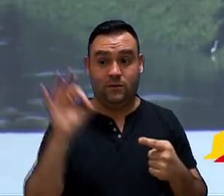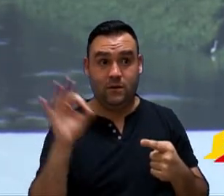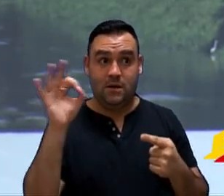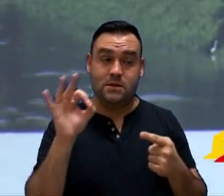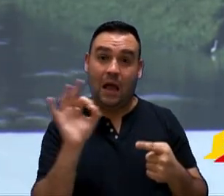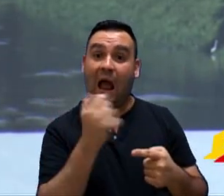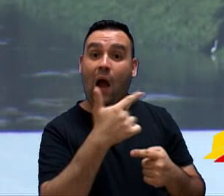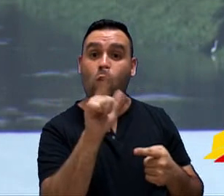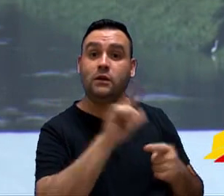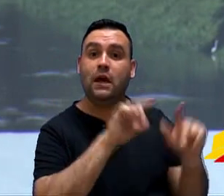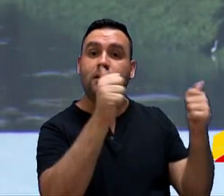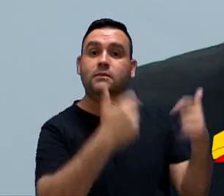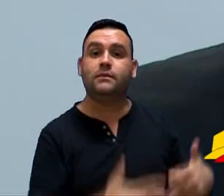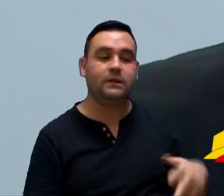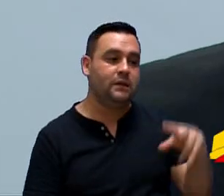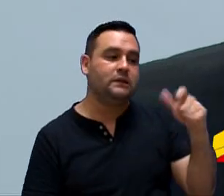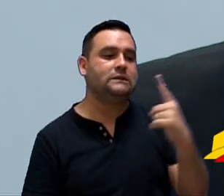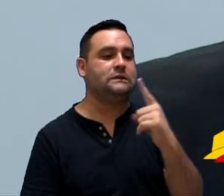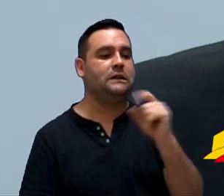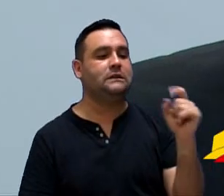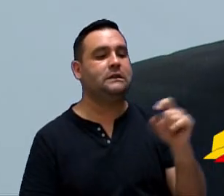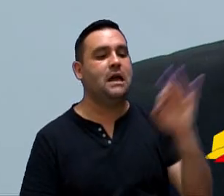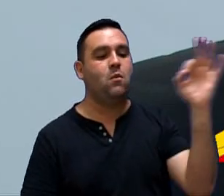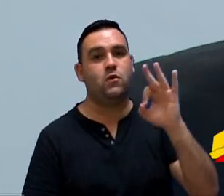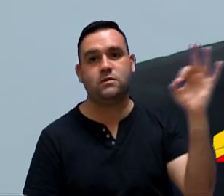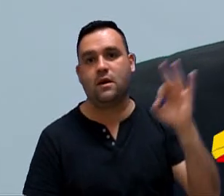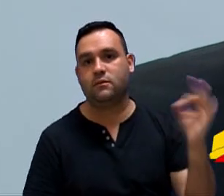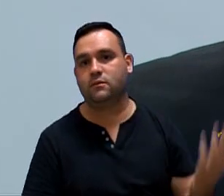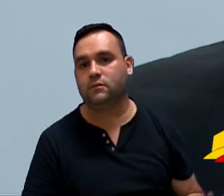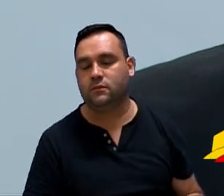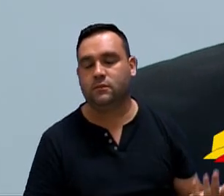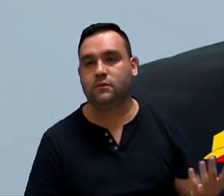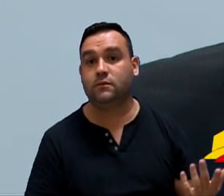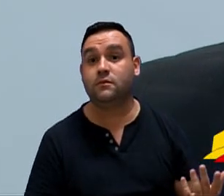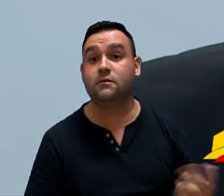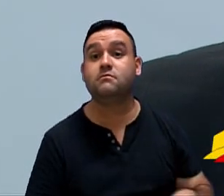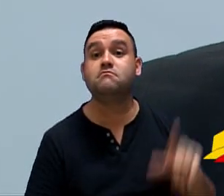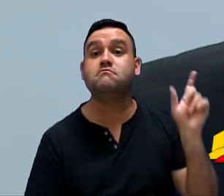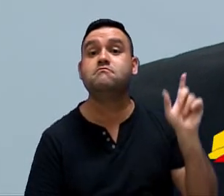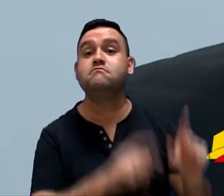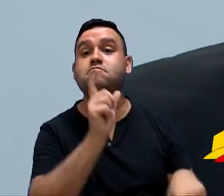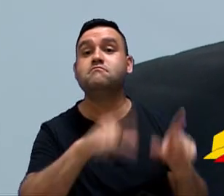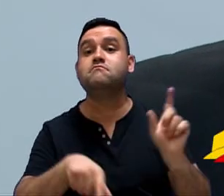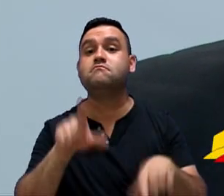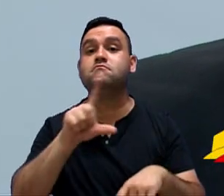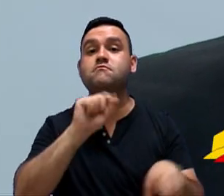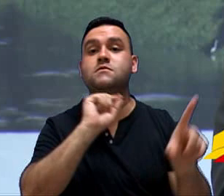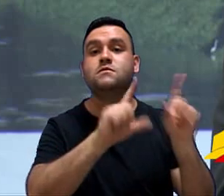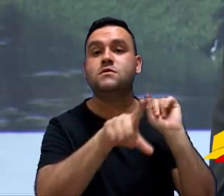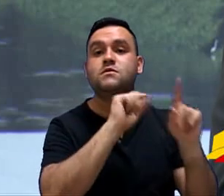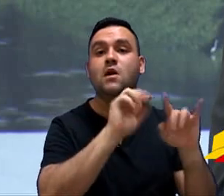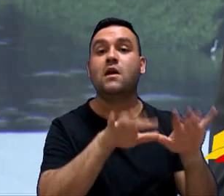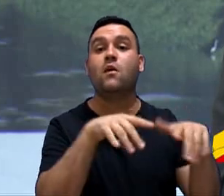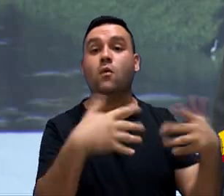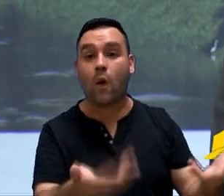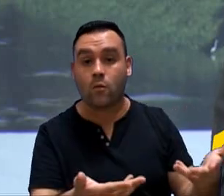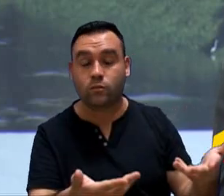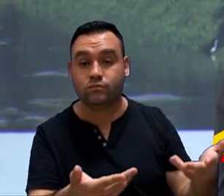e o outro falando de 100%. Quem serão os escolhidos para ter esse 100%